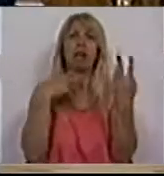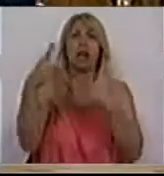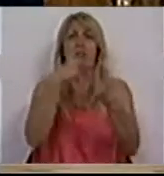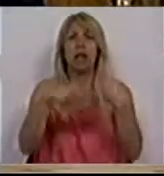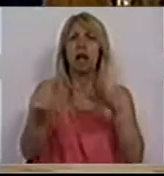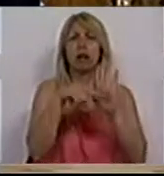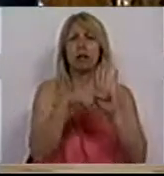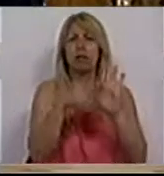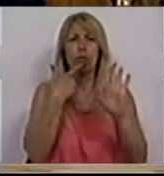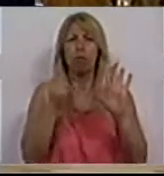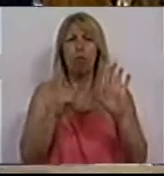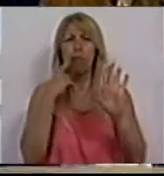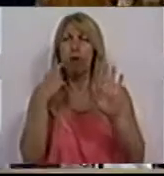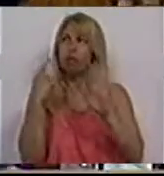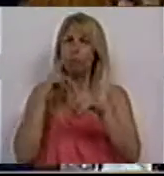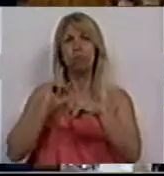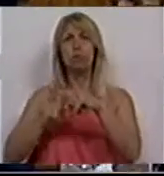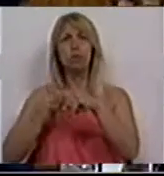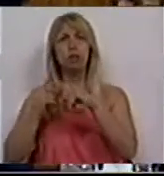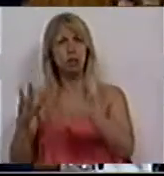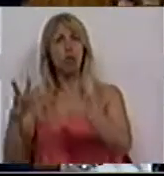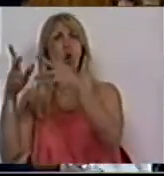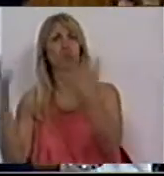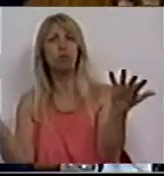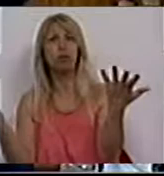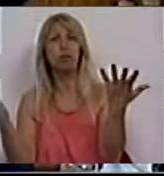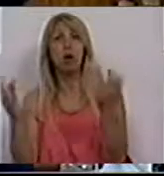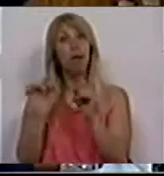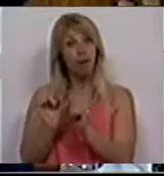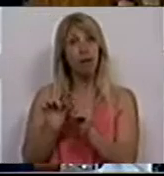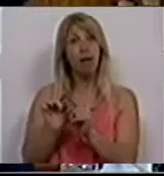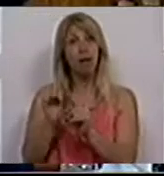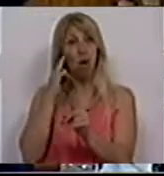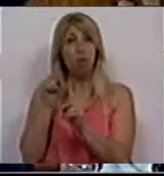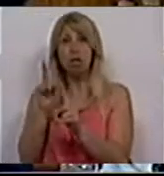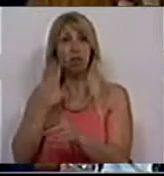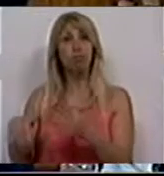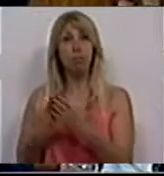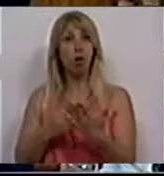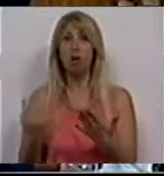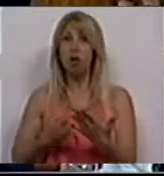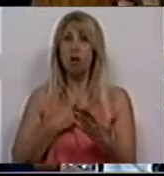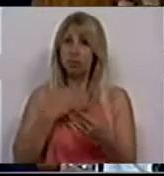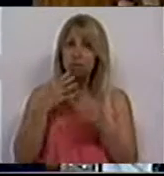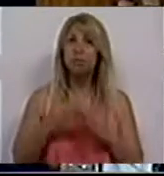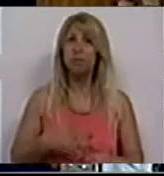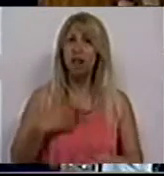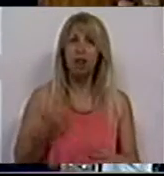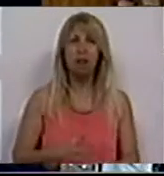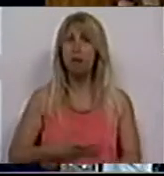positivo e construtivo. Foi esse o sentido de nossa proposta. E nós temos é de lamentar mesmo que,